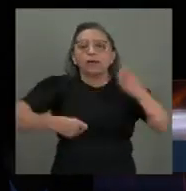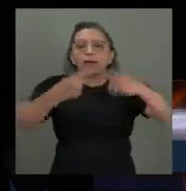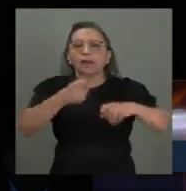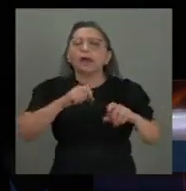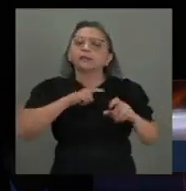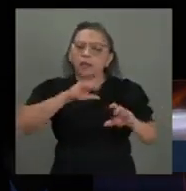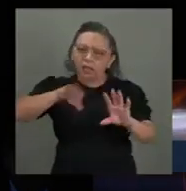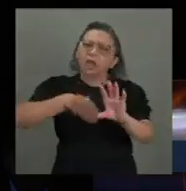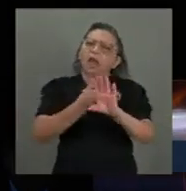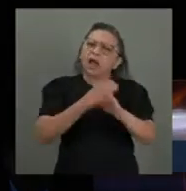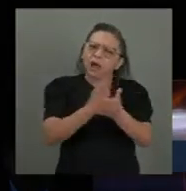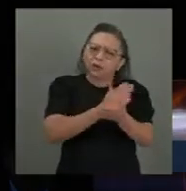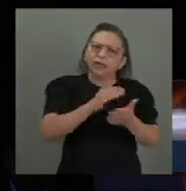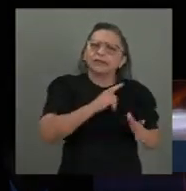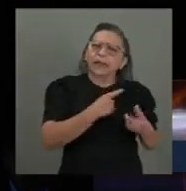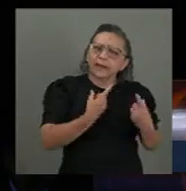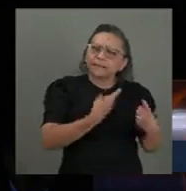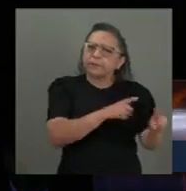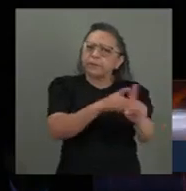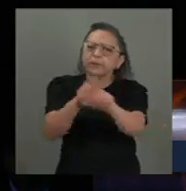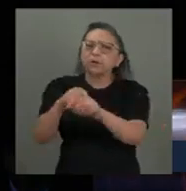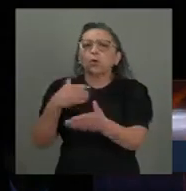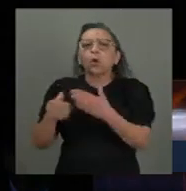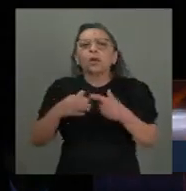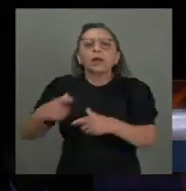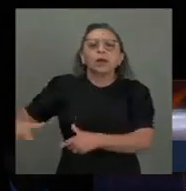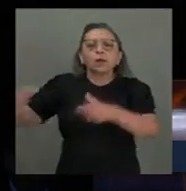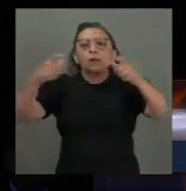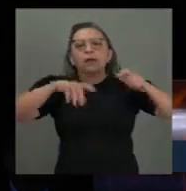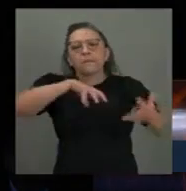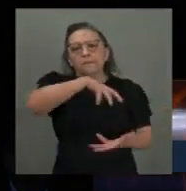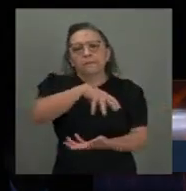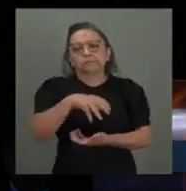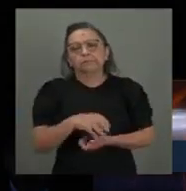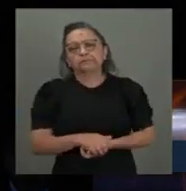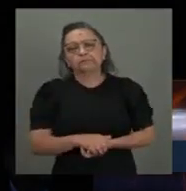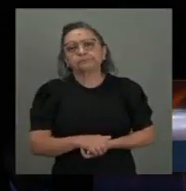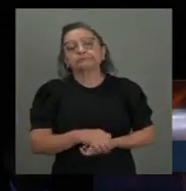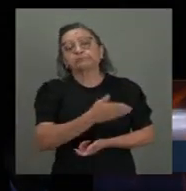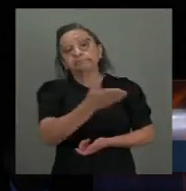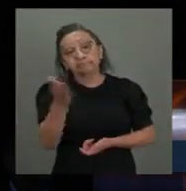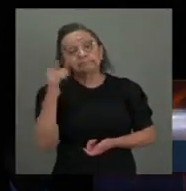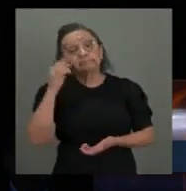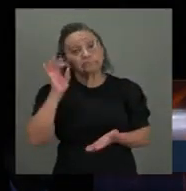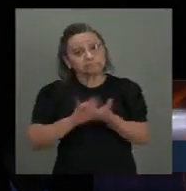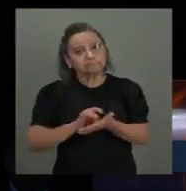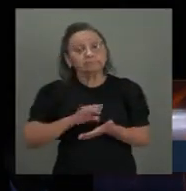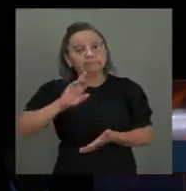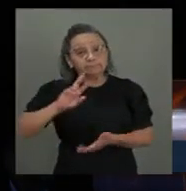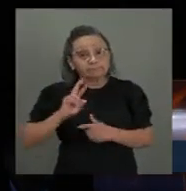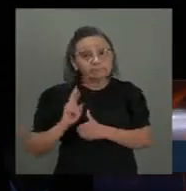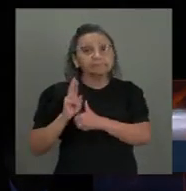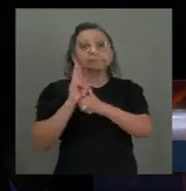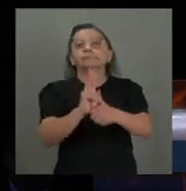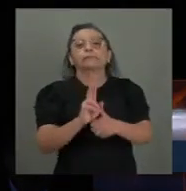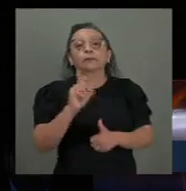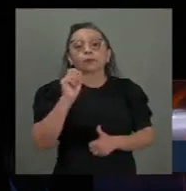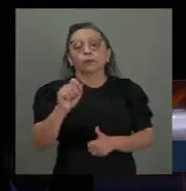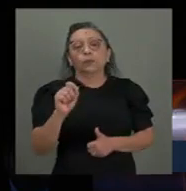está promovendo a guerra, em qualquer parte do mundo. isso representa uma